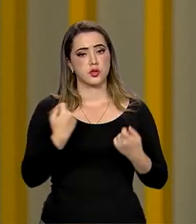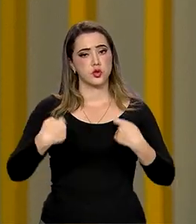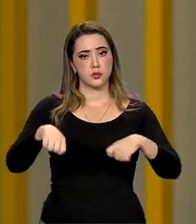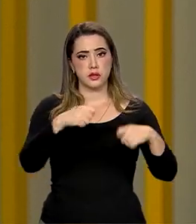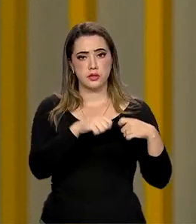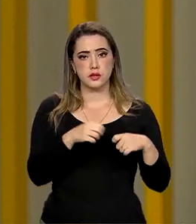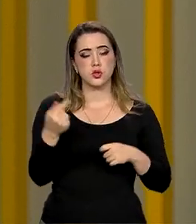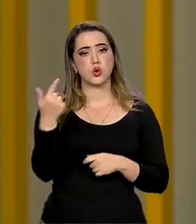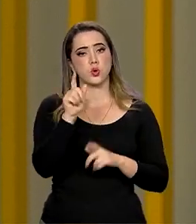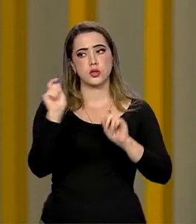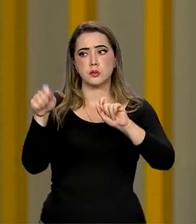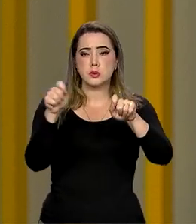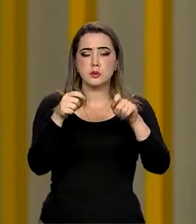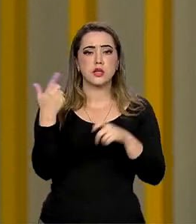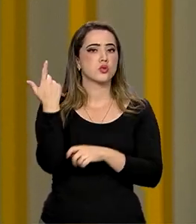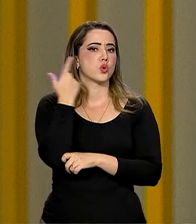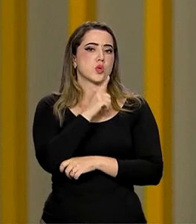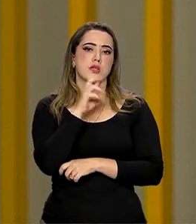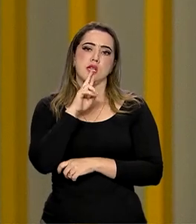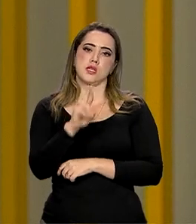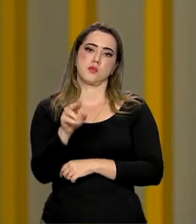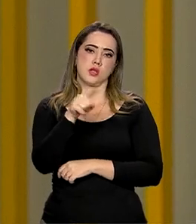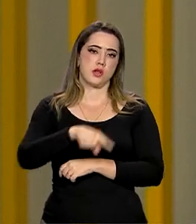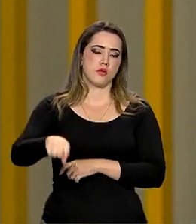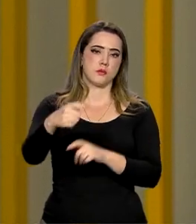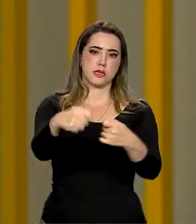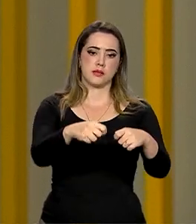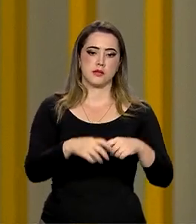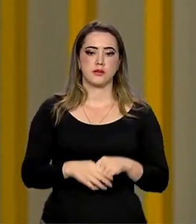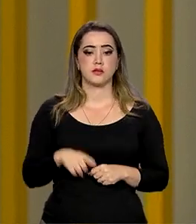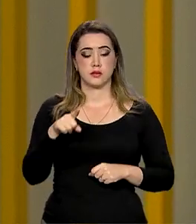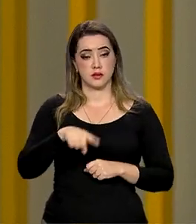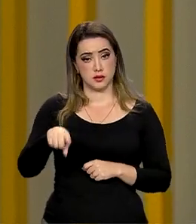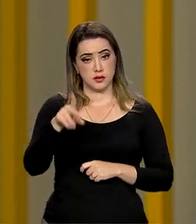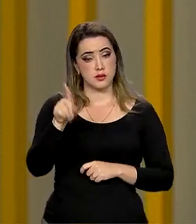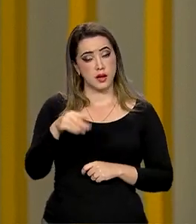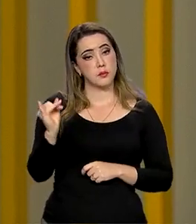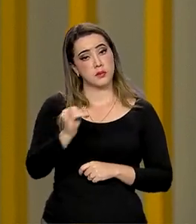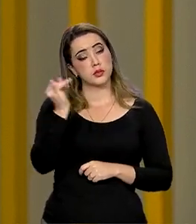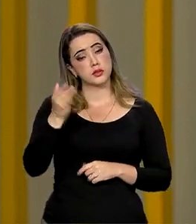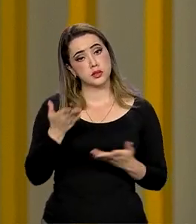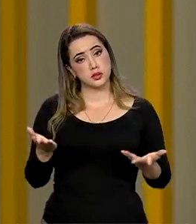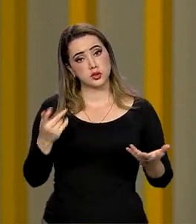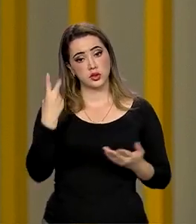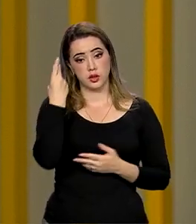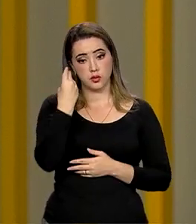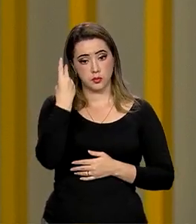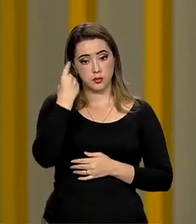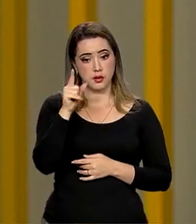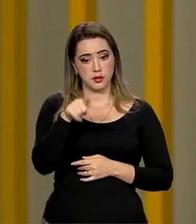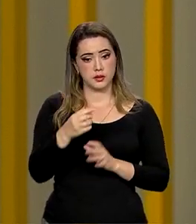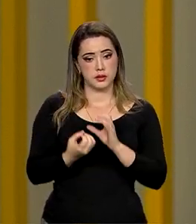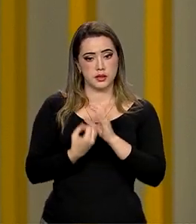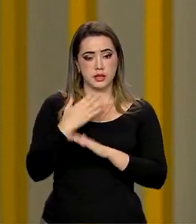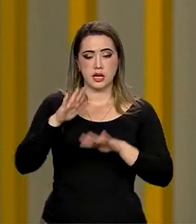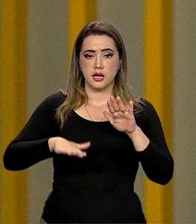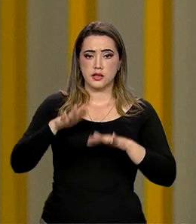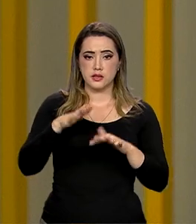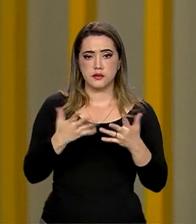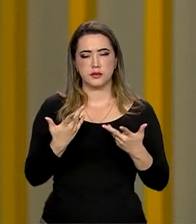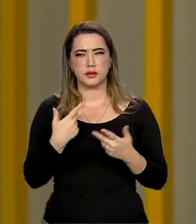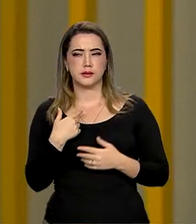outros meios para poder dar conta da demanda. Isso é muito importante para a gente, é natural que isso gere algum tipo de